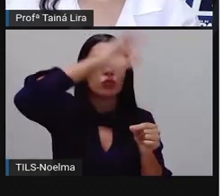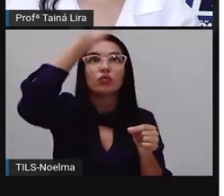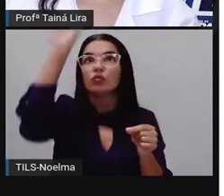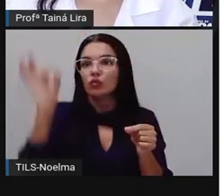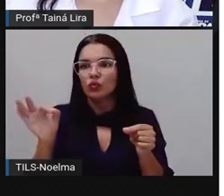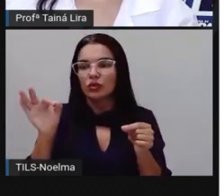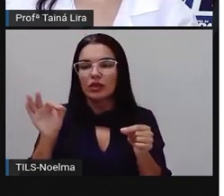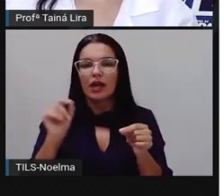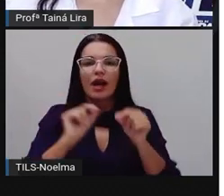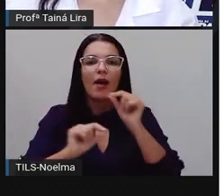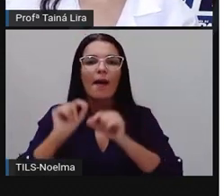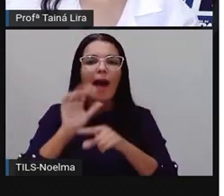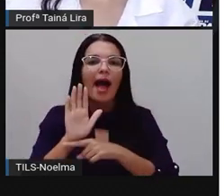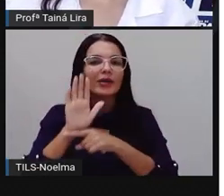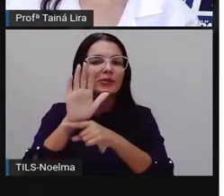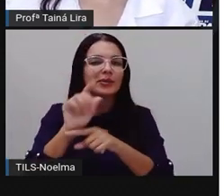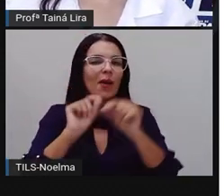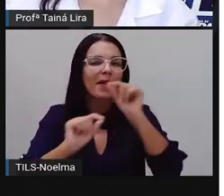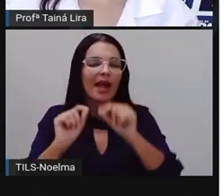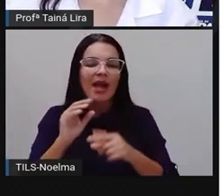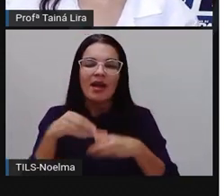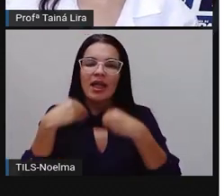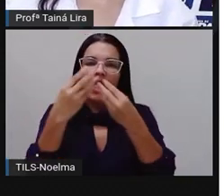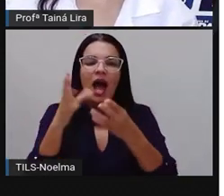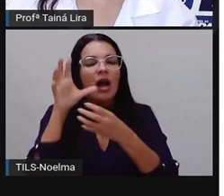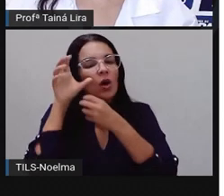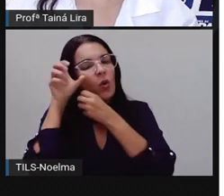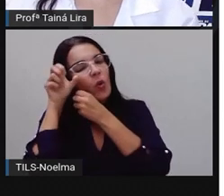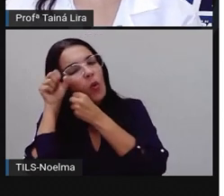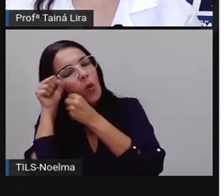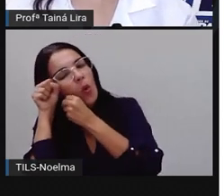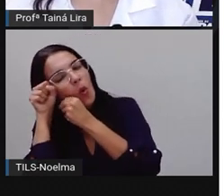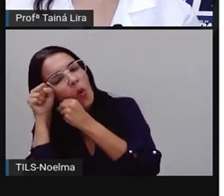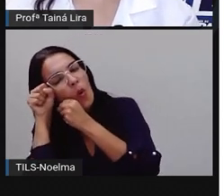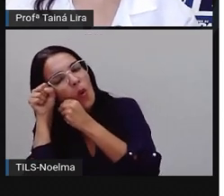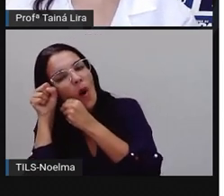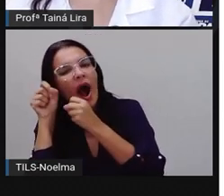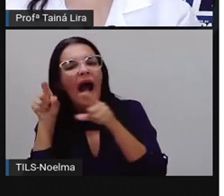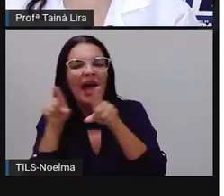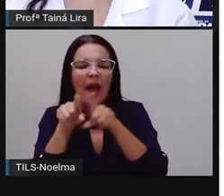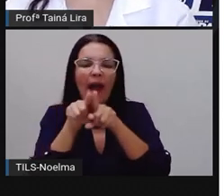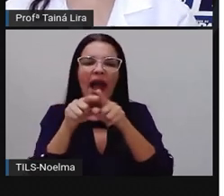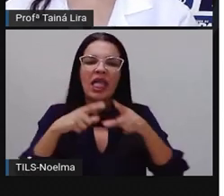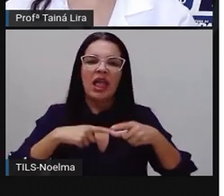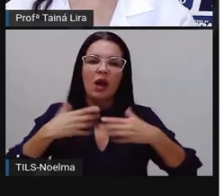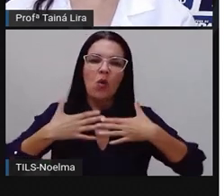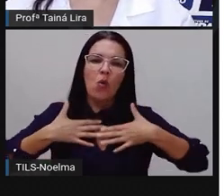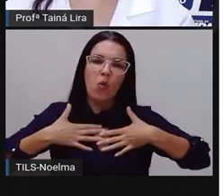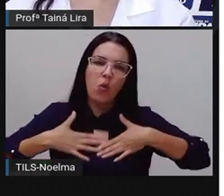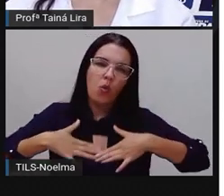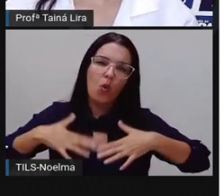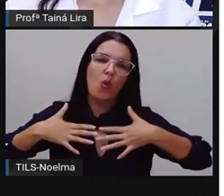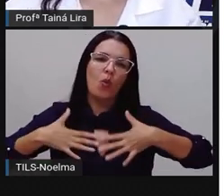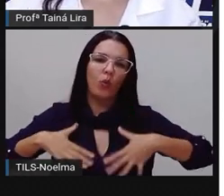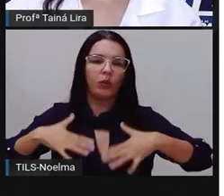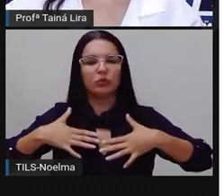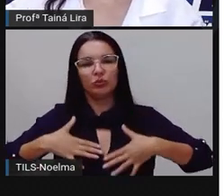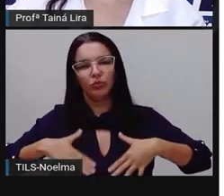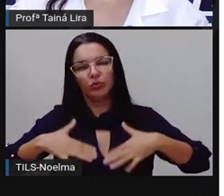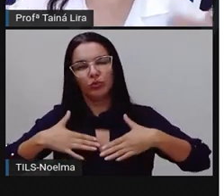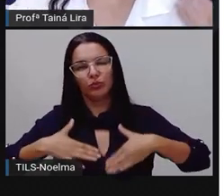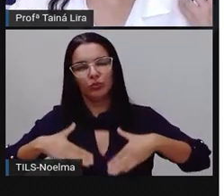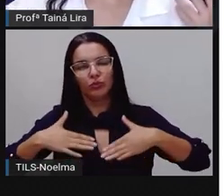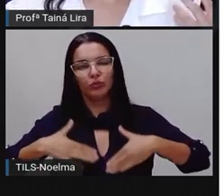Para que serve? Então, ajuda a combater insônia e tem propriedades calmantes. Então, o capim santo, ela